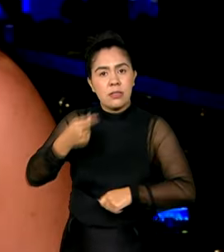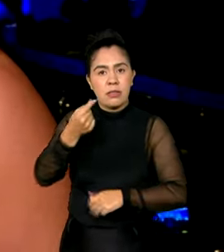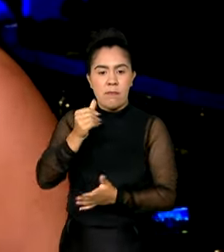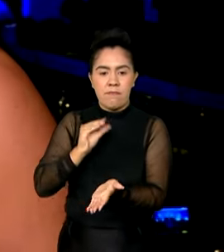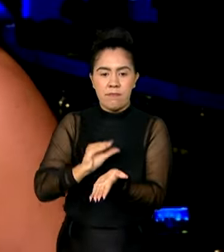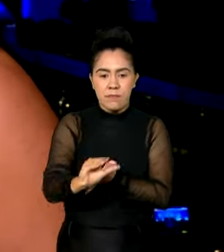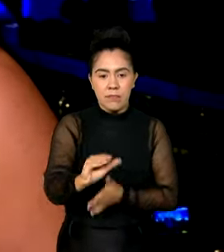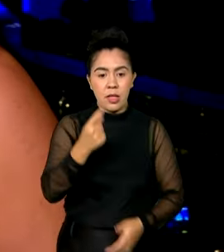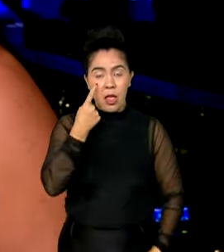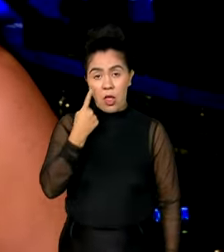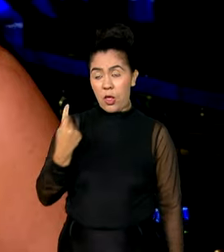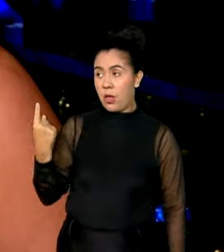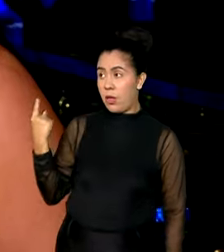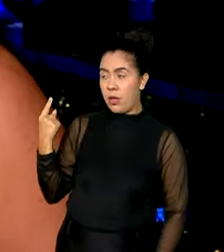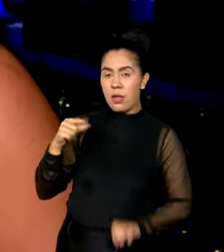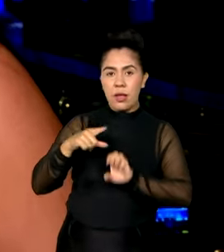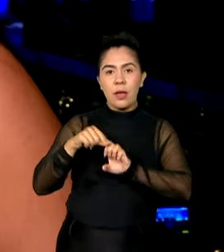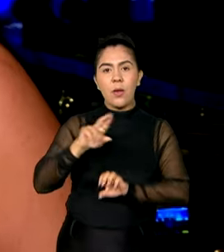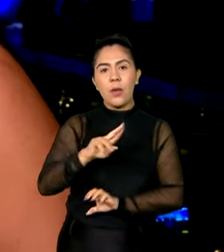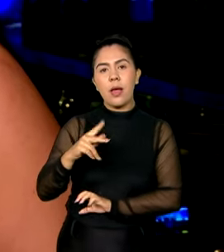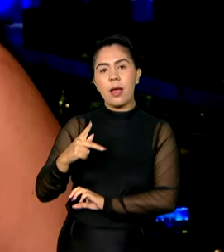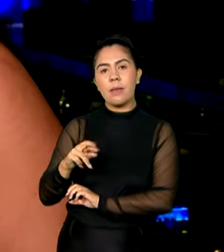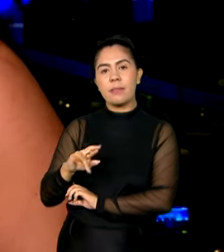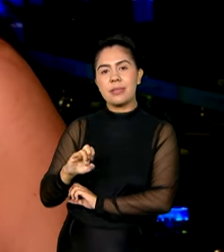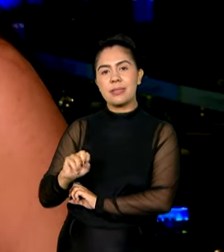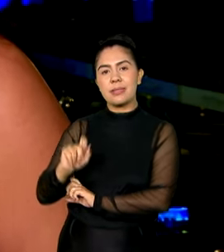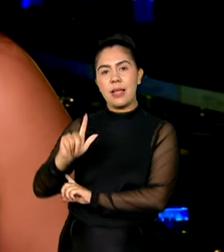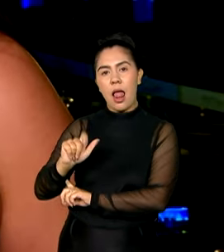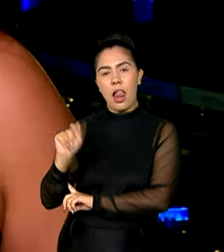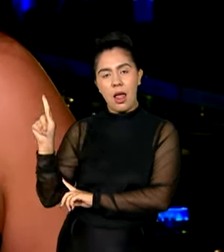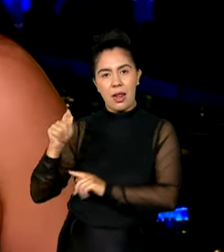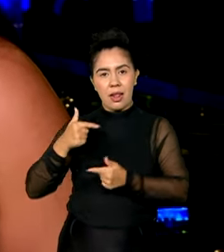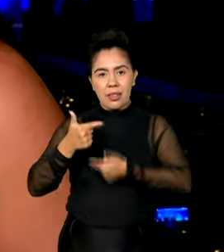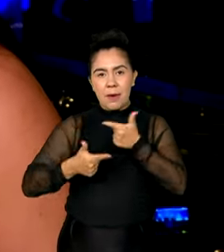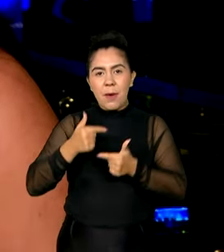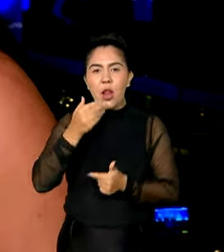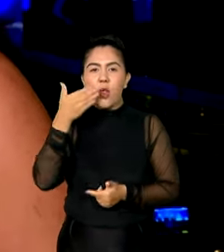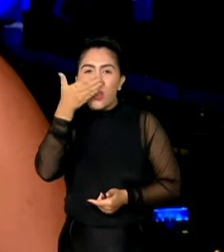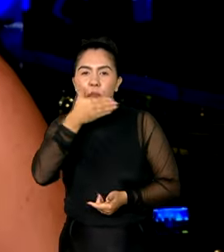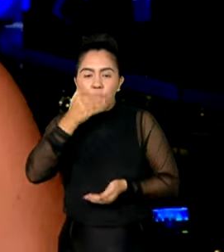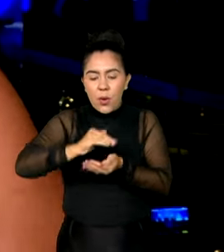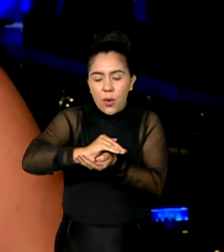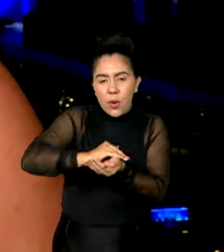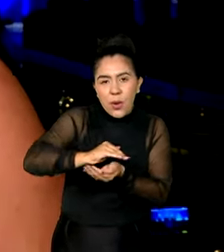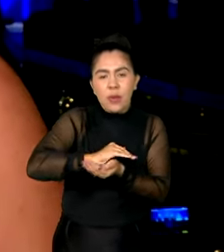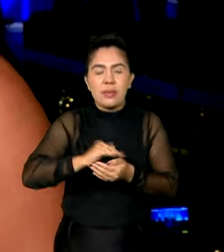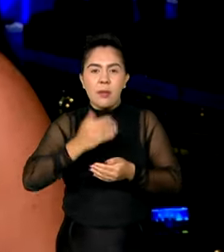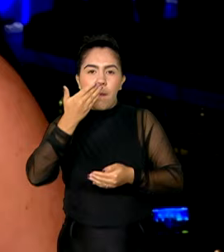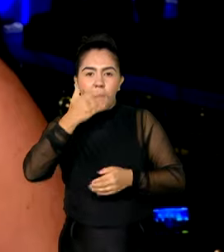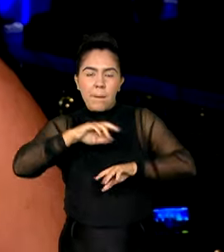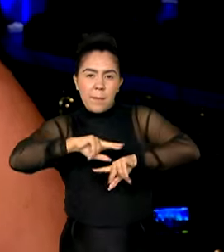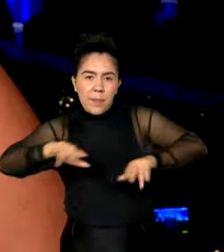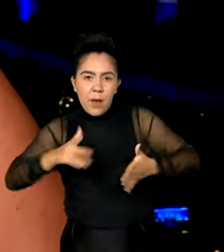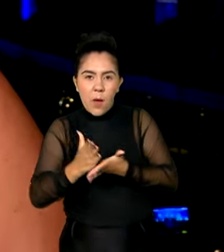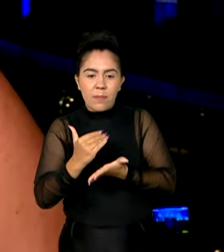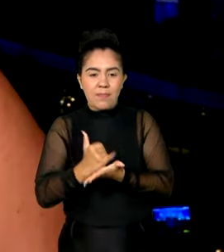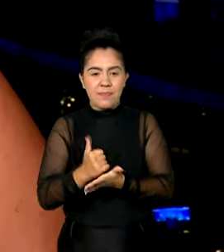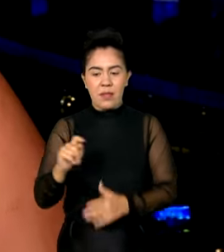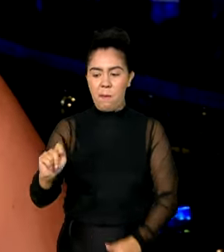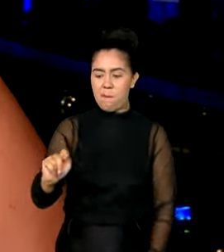a micro empreendedora Priscila, que trabalha como confeiteira, o cartão veio em boa hora. Esse é o primeiro cartão.